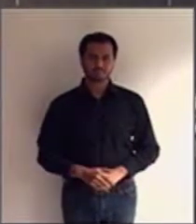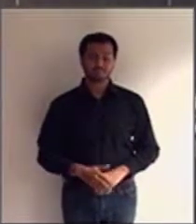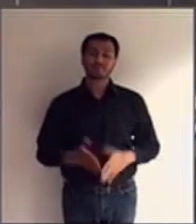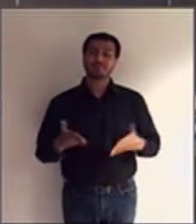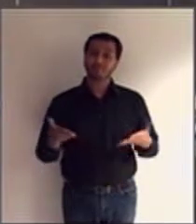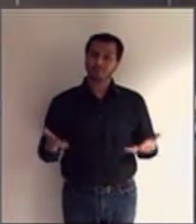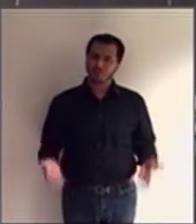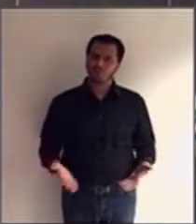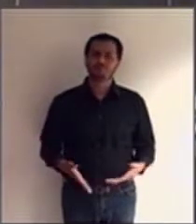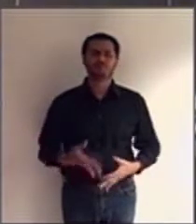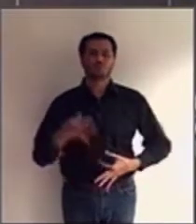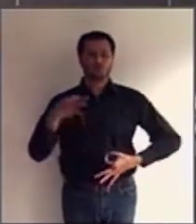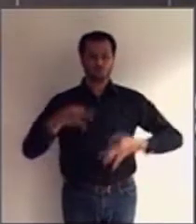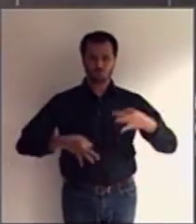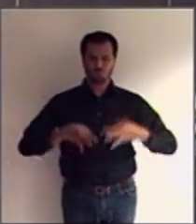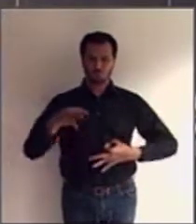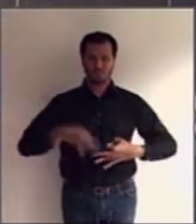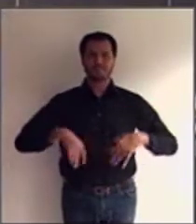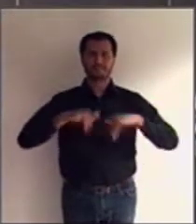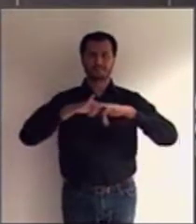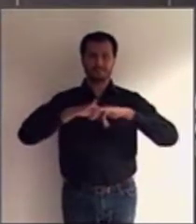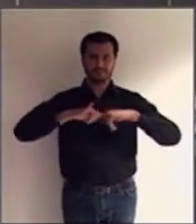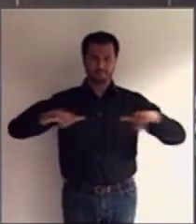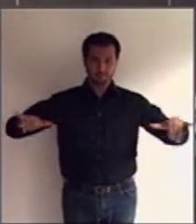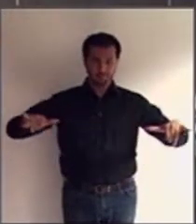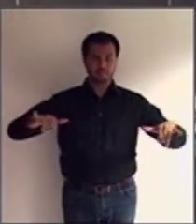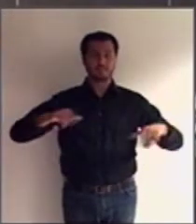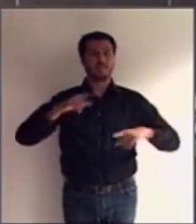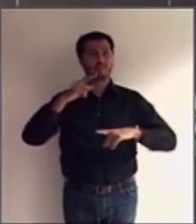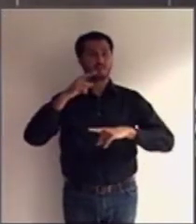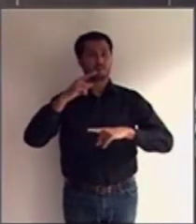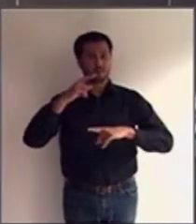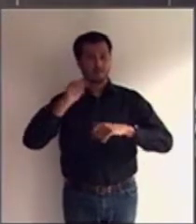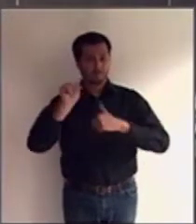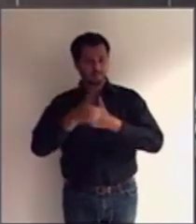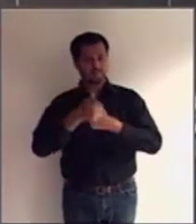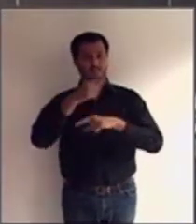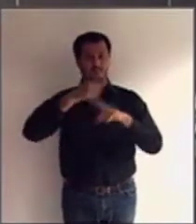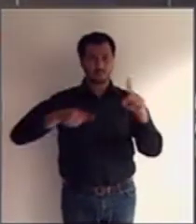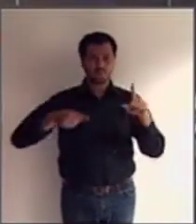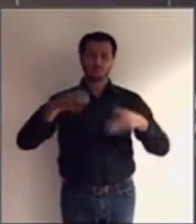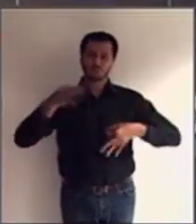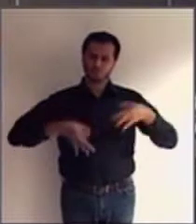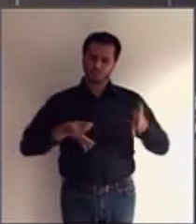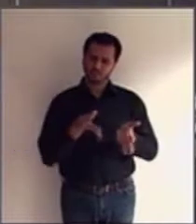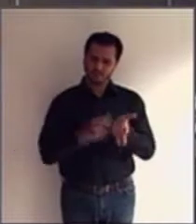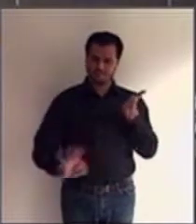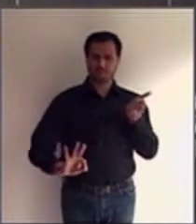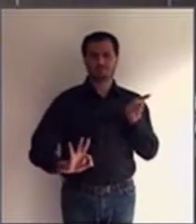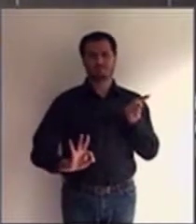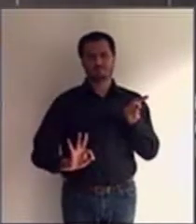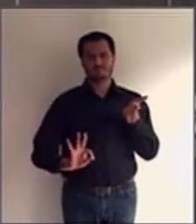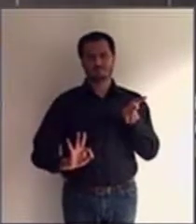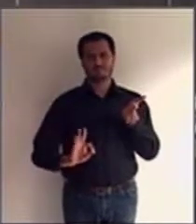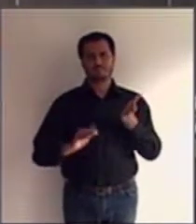interdição das pessoas relativamente incapazes, o juiz assinará esses limites da curatela.